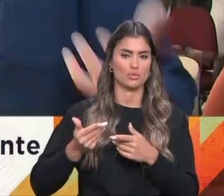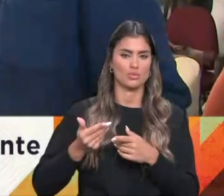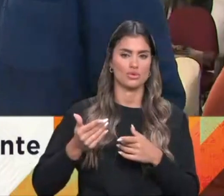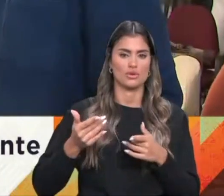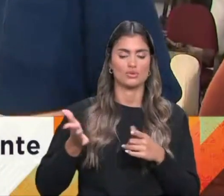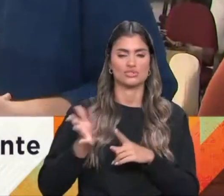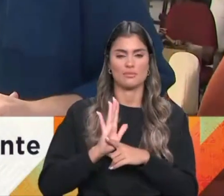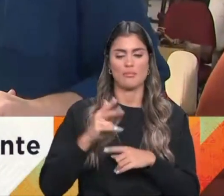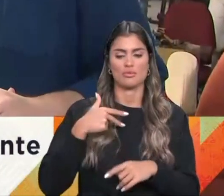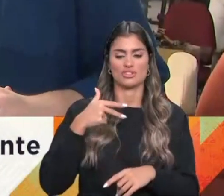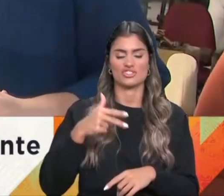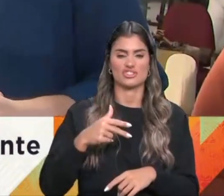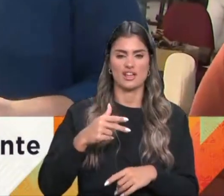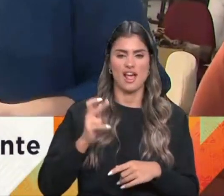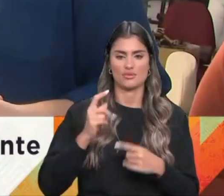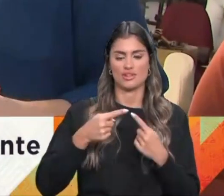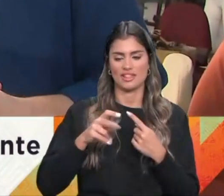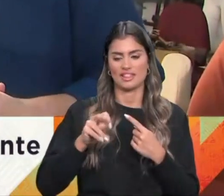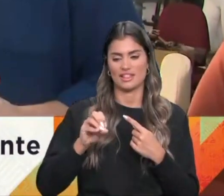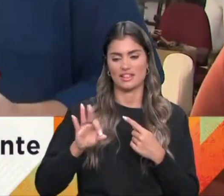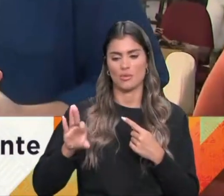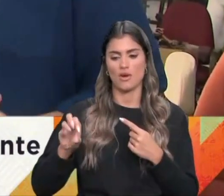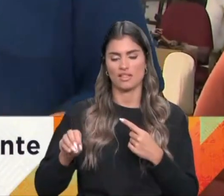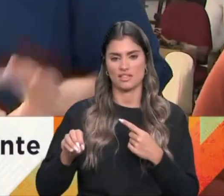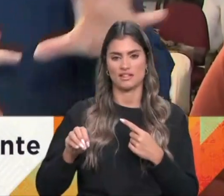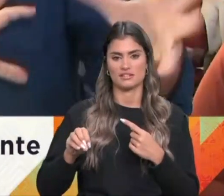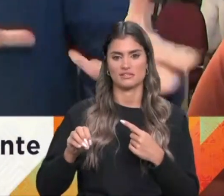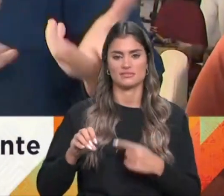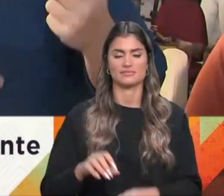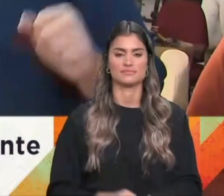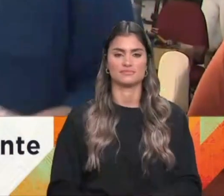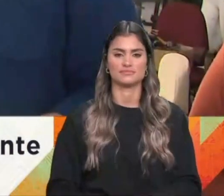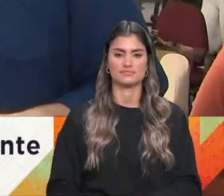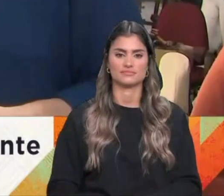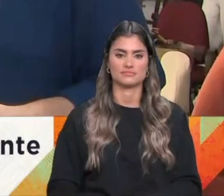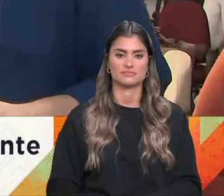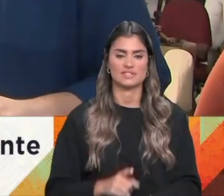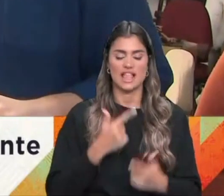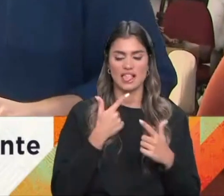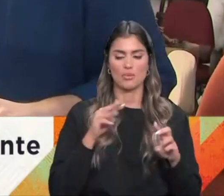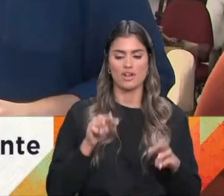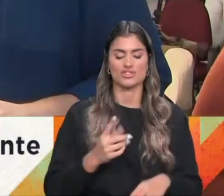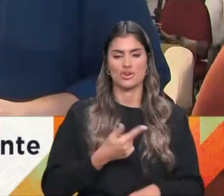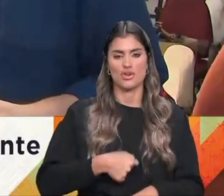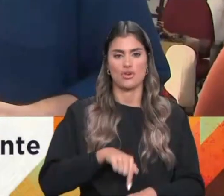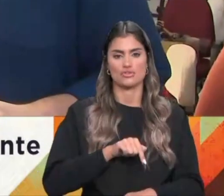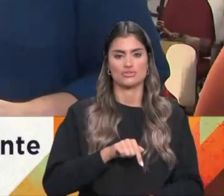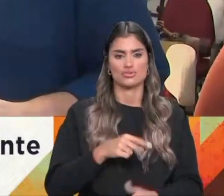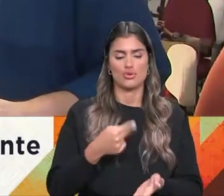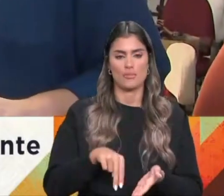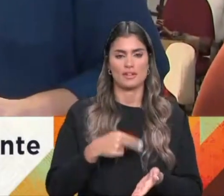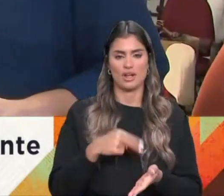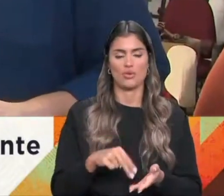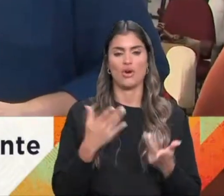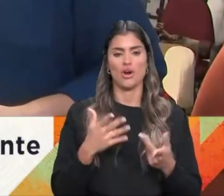40, que nós ouvimos da Maria Matos, António Silva, Vasco Santana, etc. Esse tipo de linguagem nós transportamos para o espetáculo. É muito atual